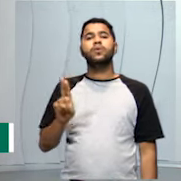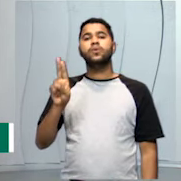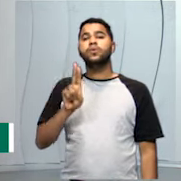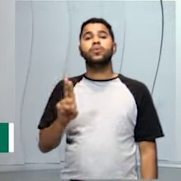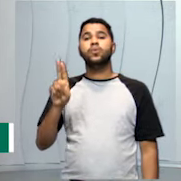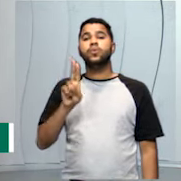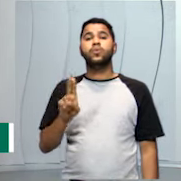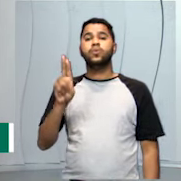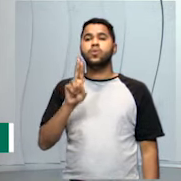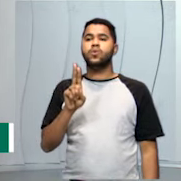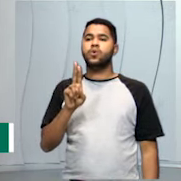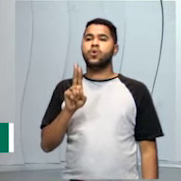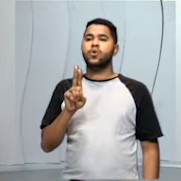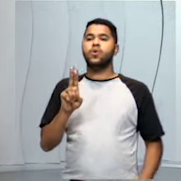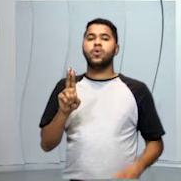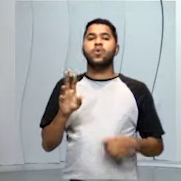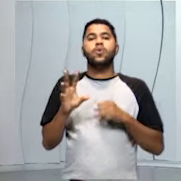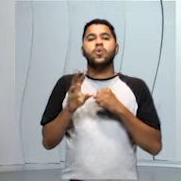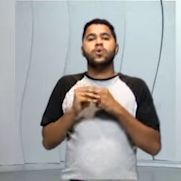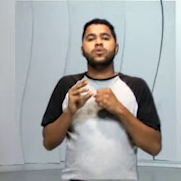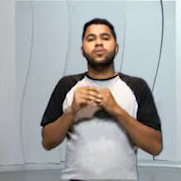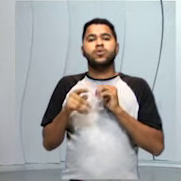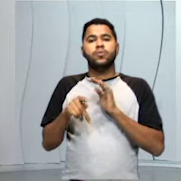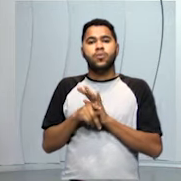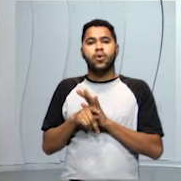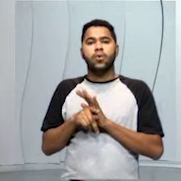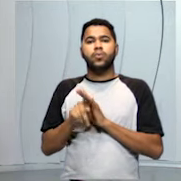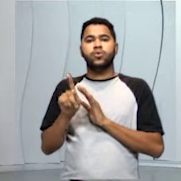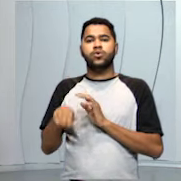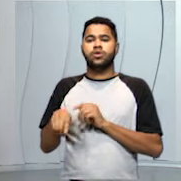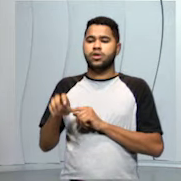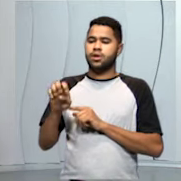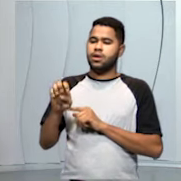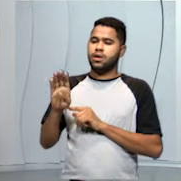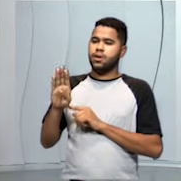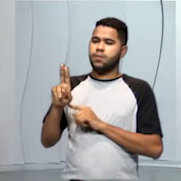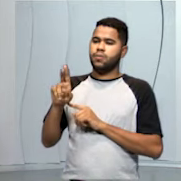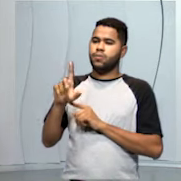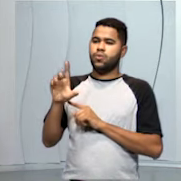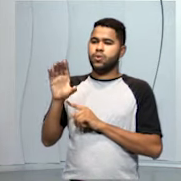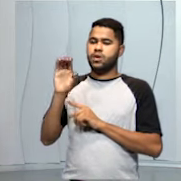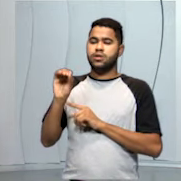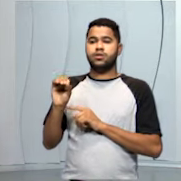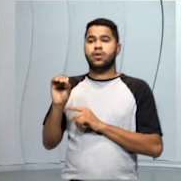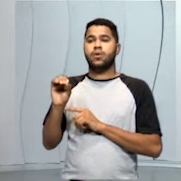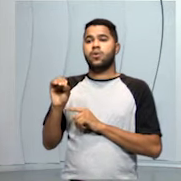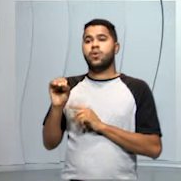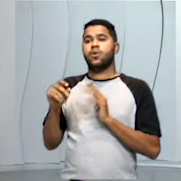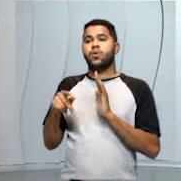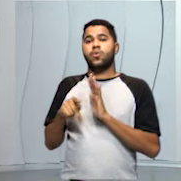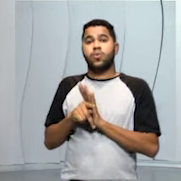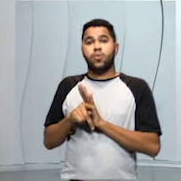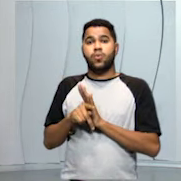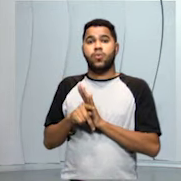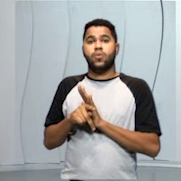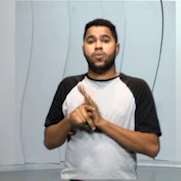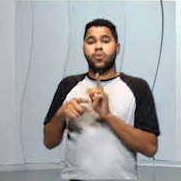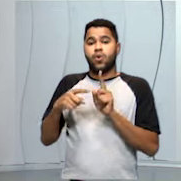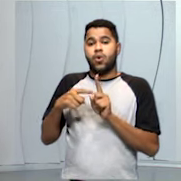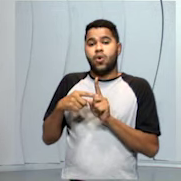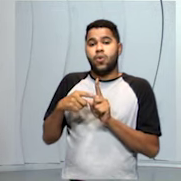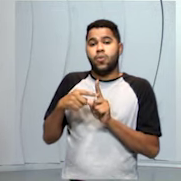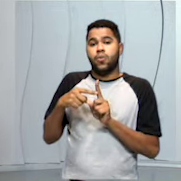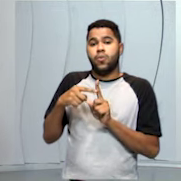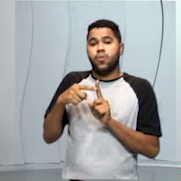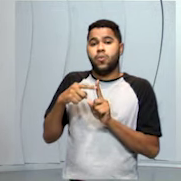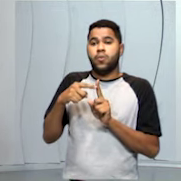o conhecimento aqui do ponto de ebulição dos materiais. Então, a água tem uma ebulição a uma temperatura